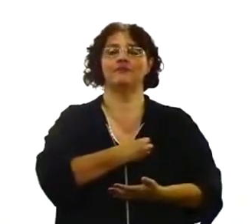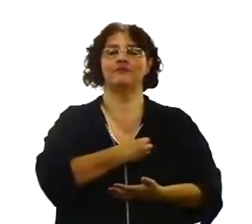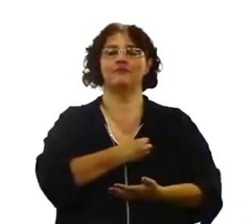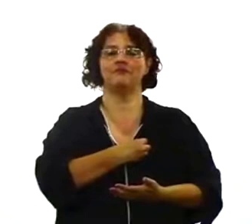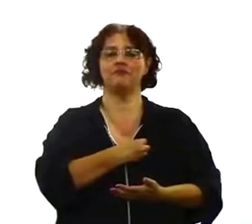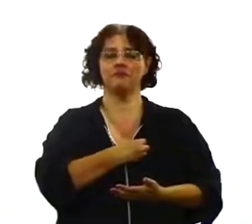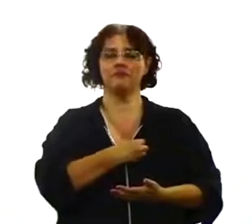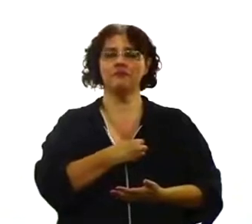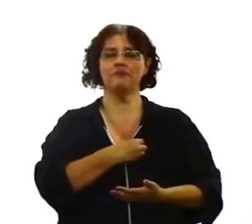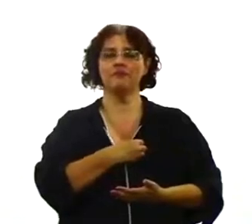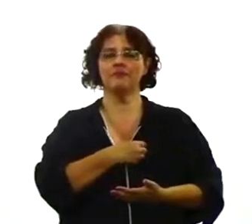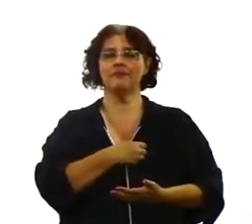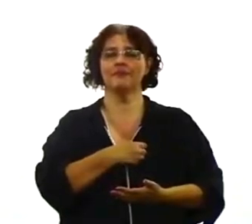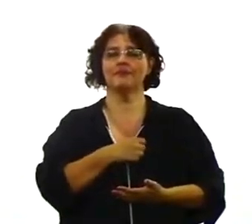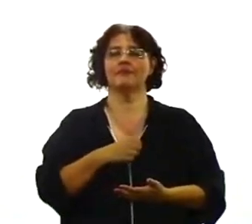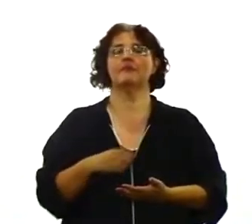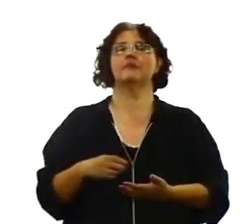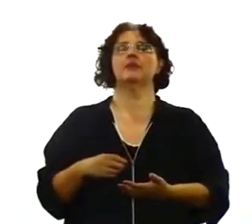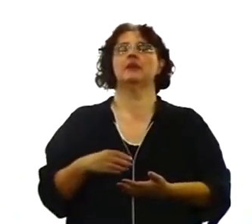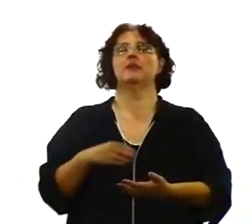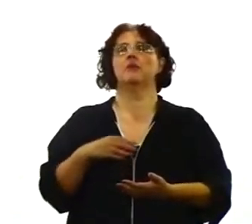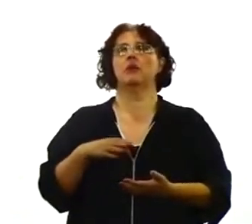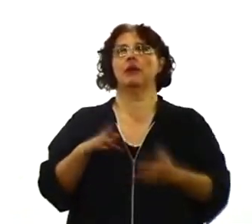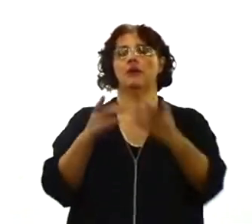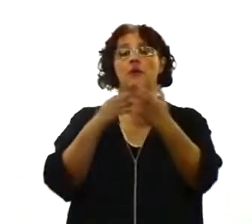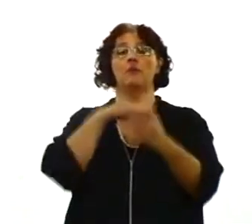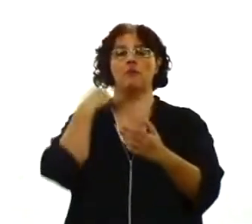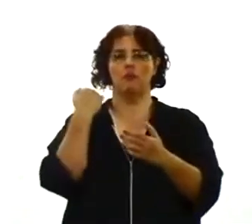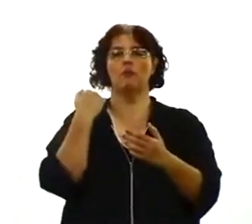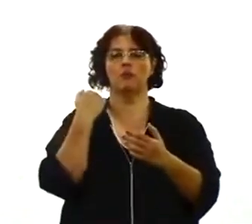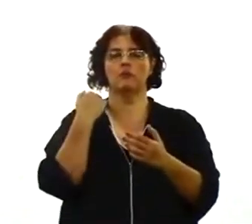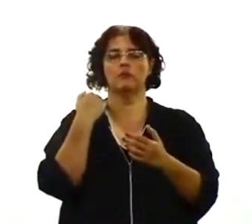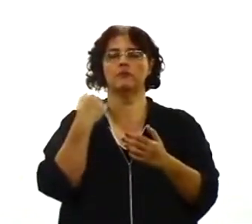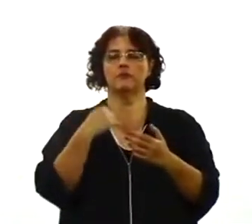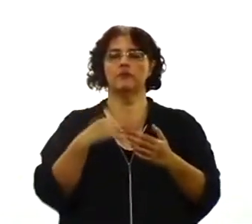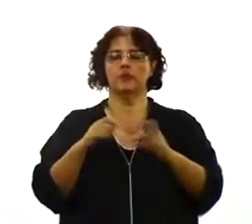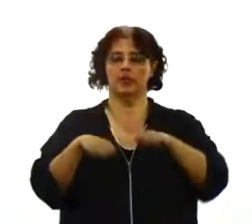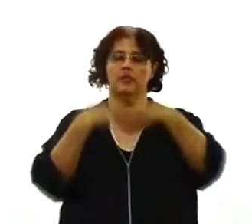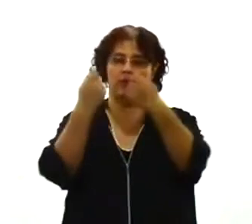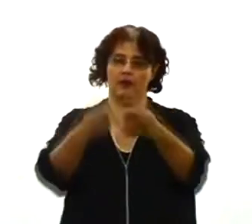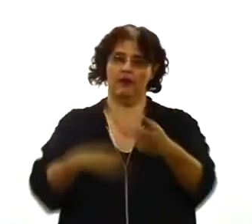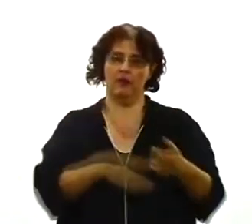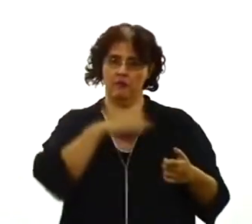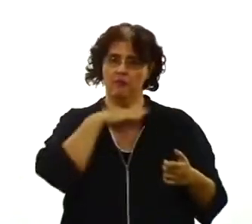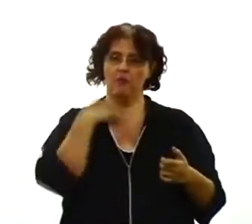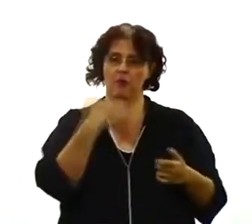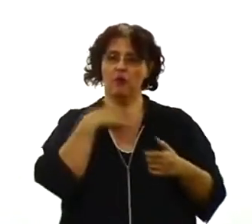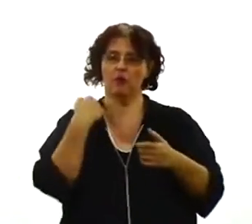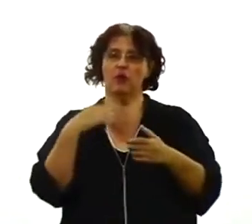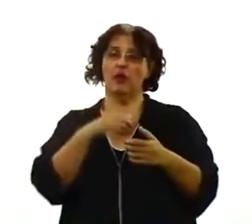exercia uma consequência natural. Todos os descendentes de Adão. Precisariam morrer?